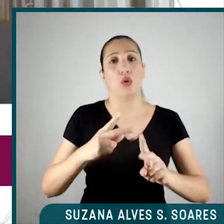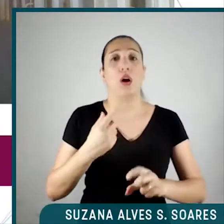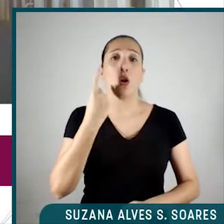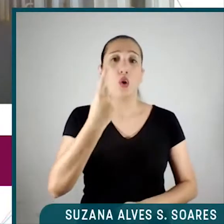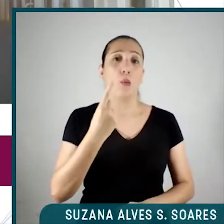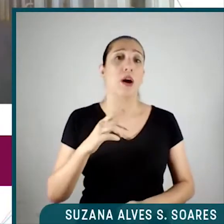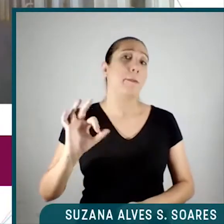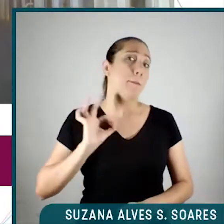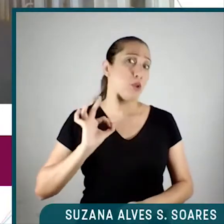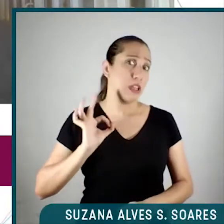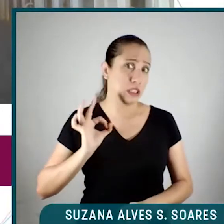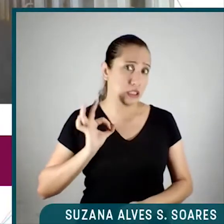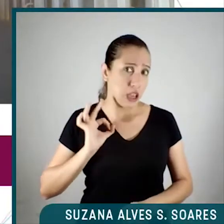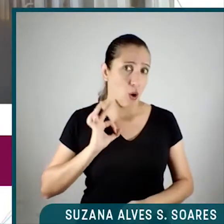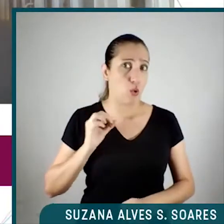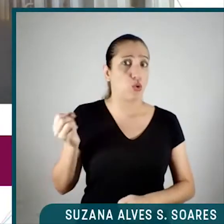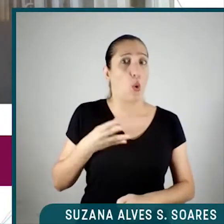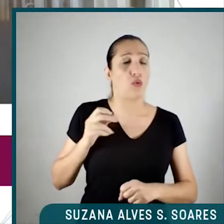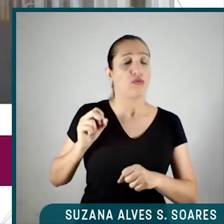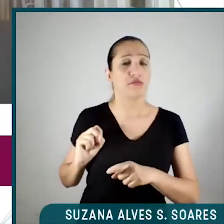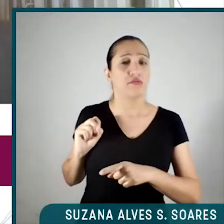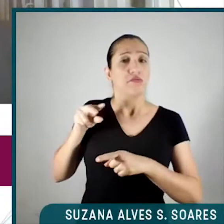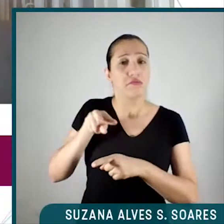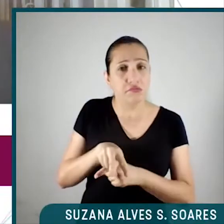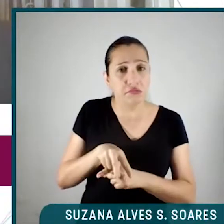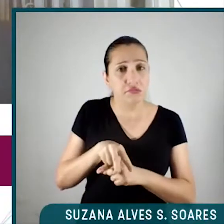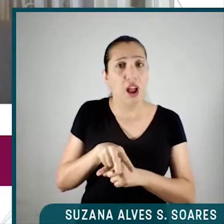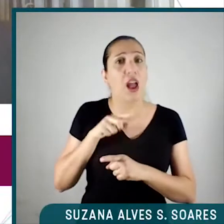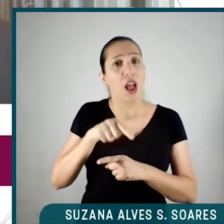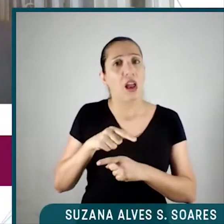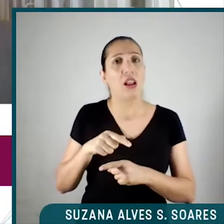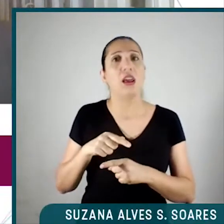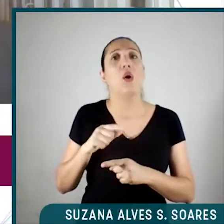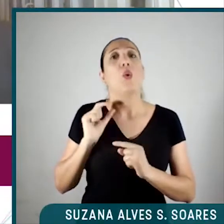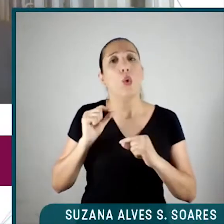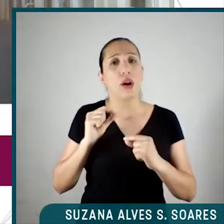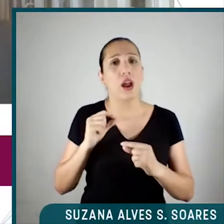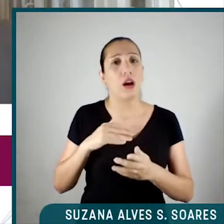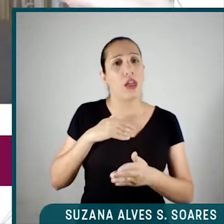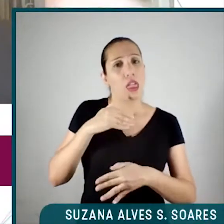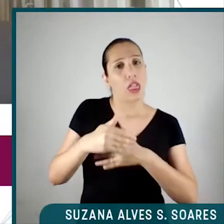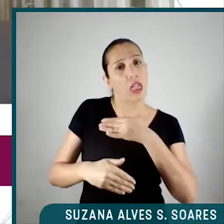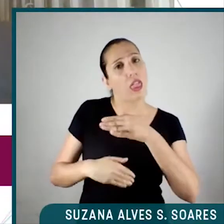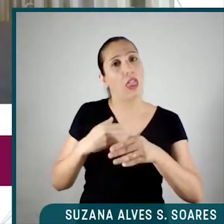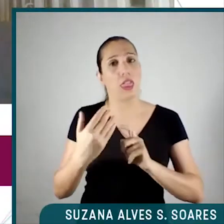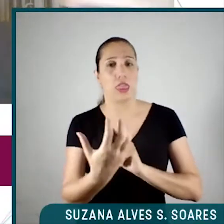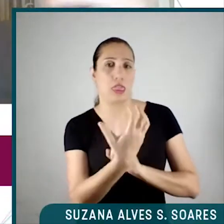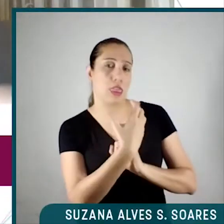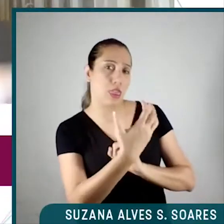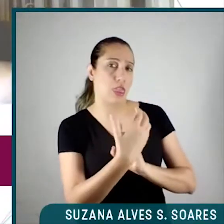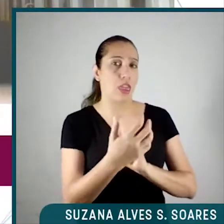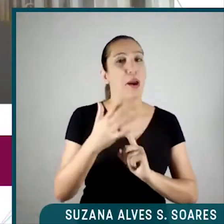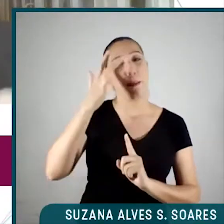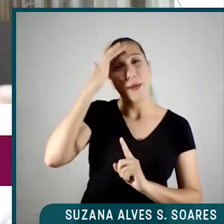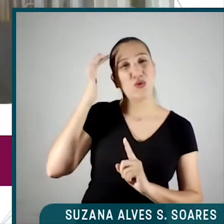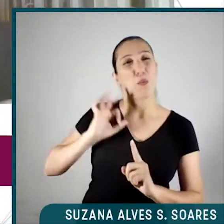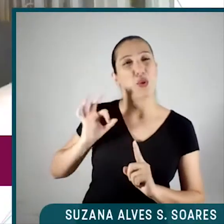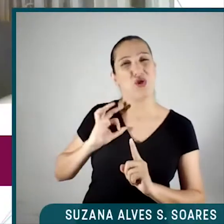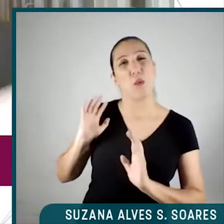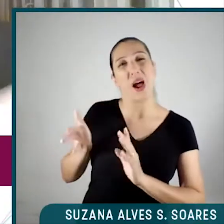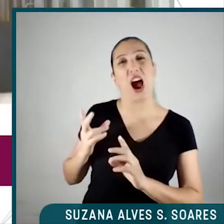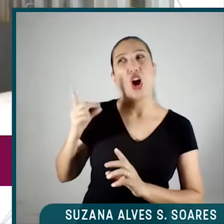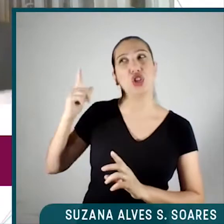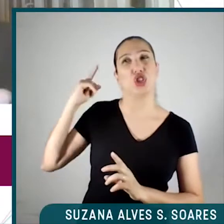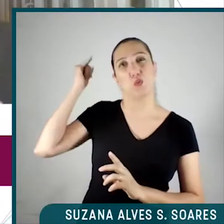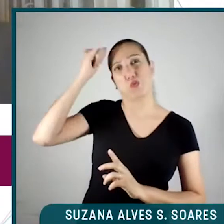policial, entra em uma unidade como essa, ele provavelmente vai sendo aliciado por aqueles mais antigos, dando um grau